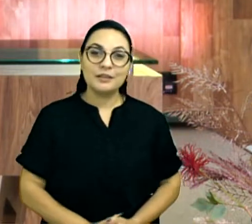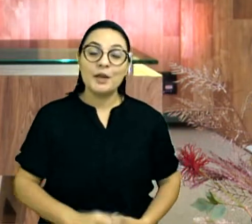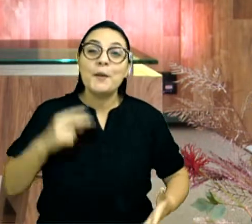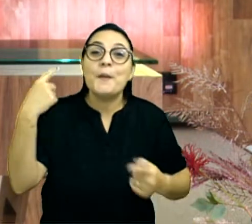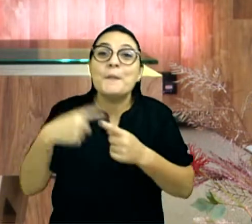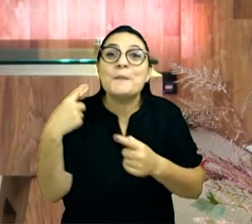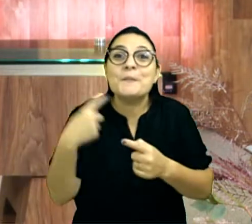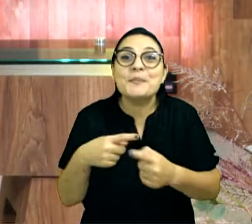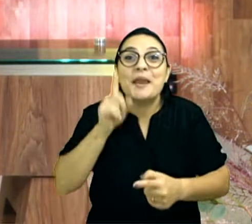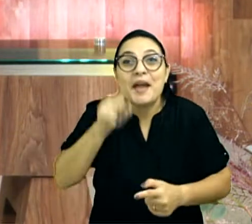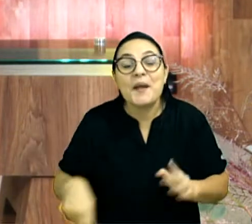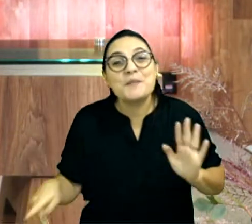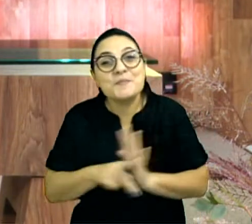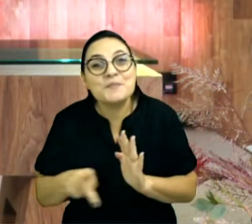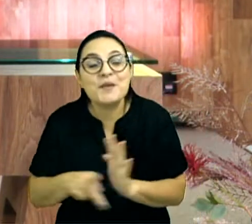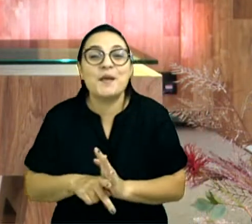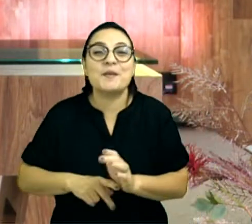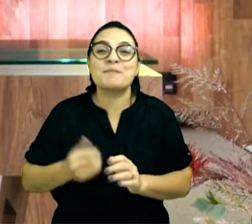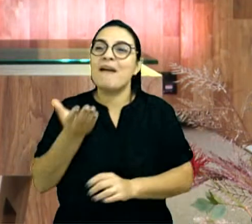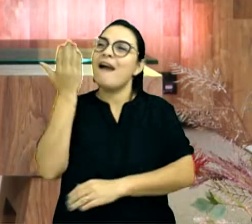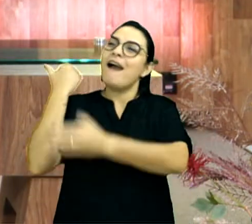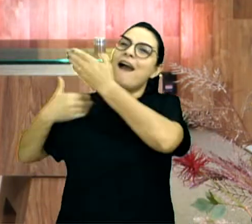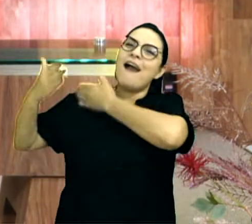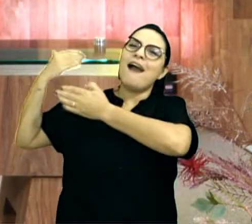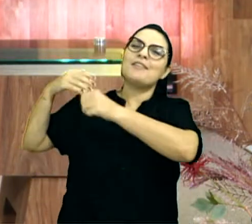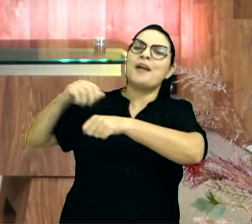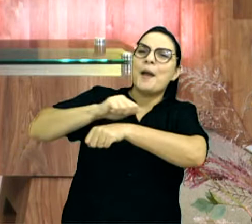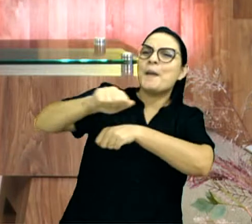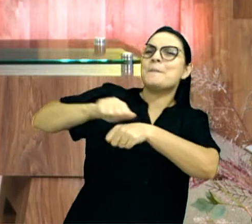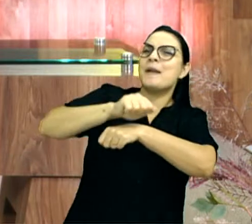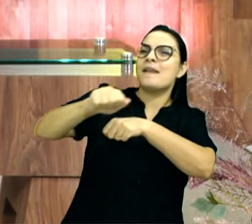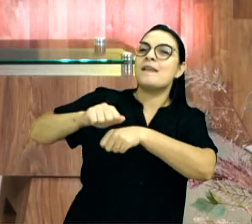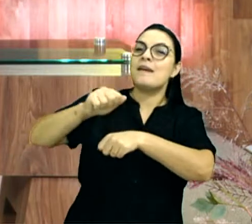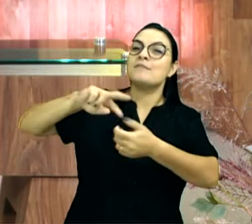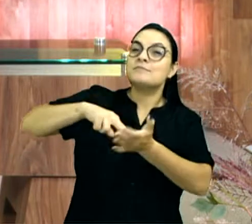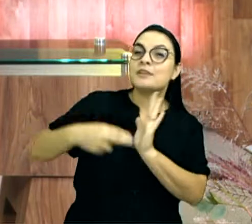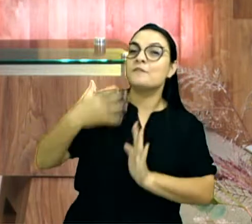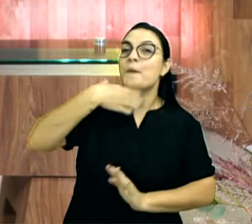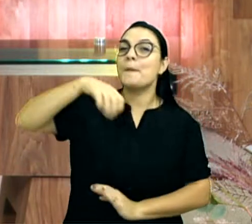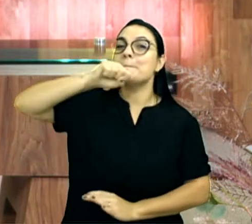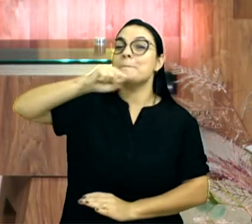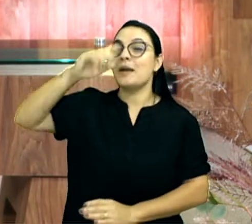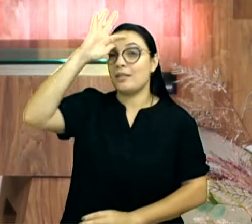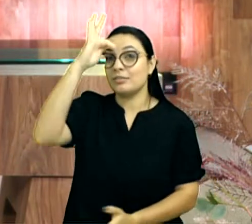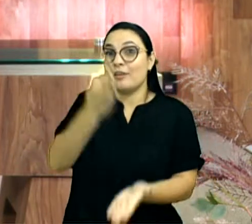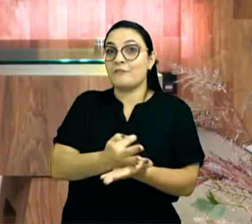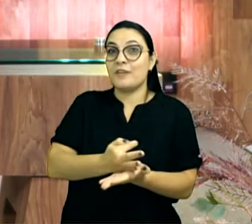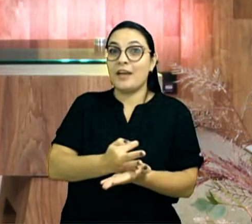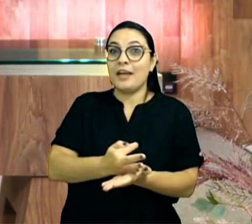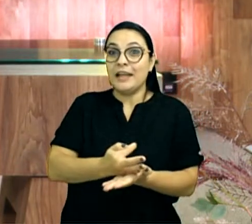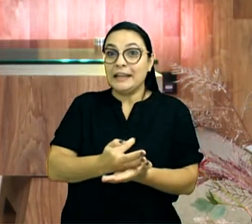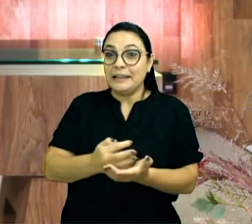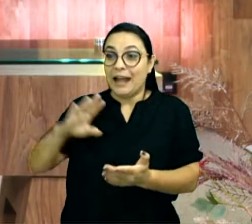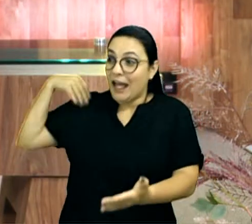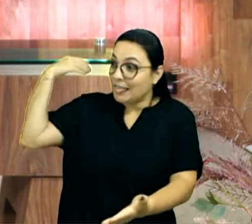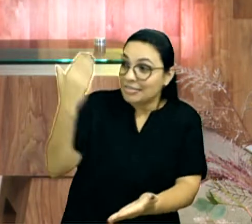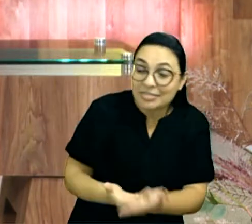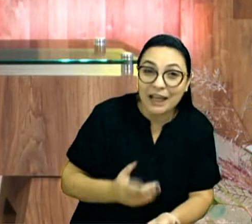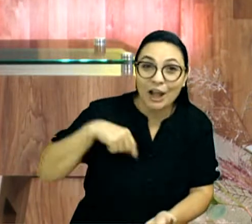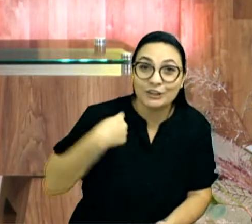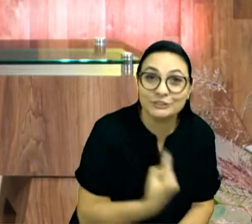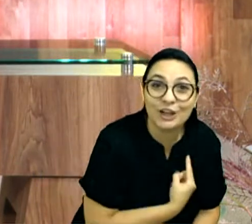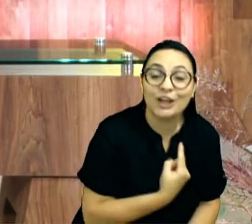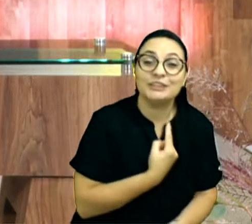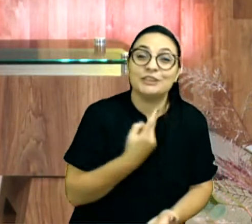promessa foi dada a Abraão, que é o pai da fé, e que se estende a nós, que somos filhos da fé. Nós cremos em Jesus,